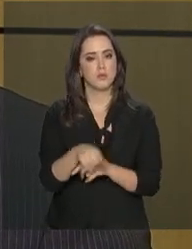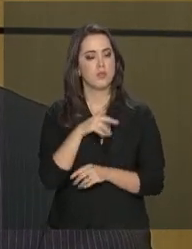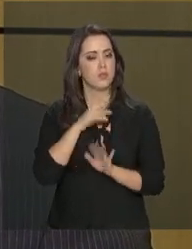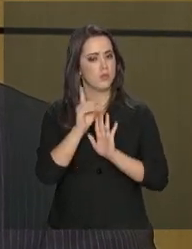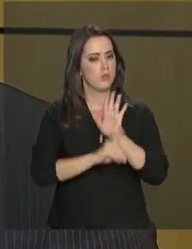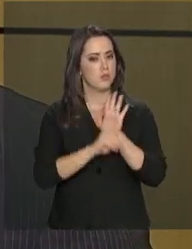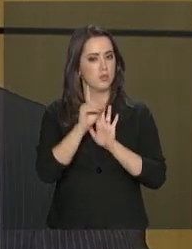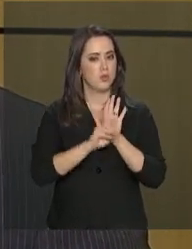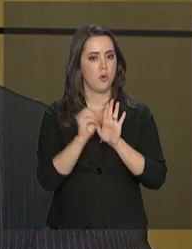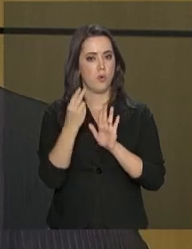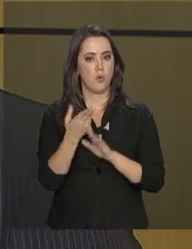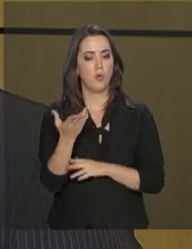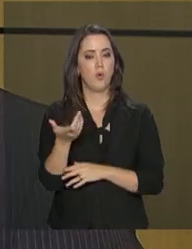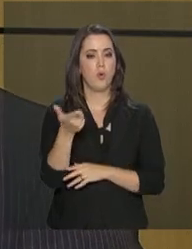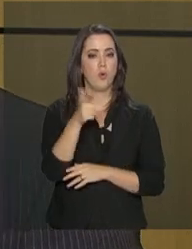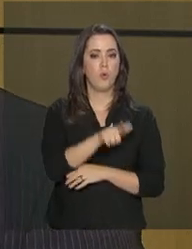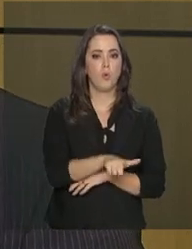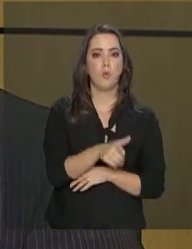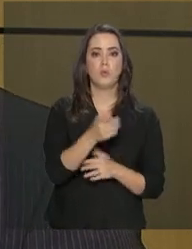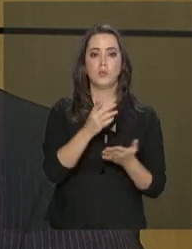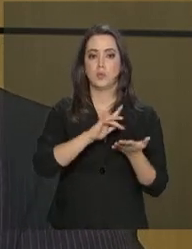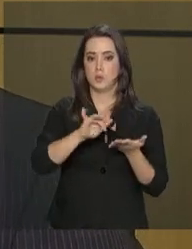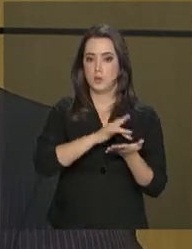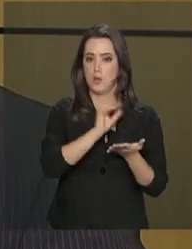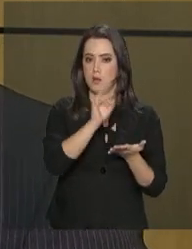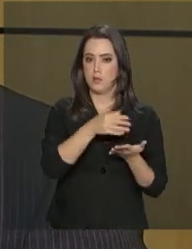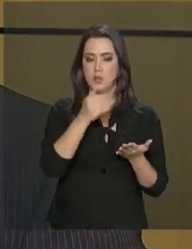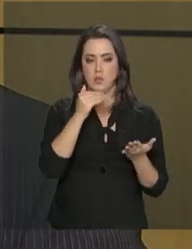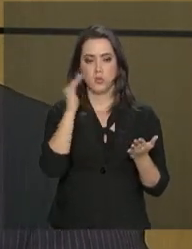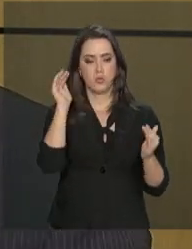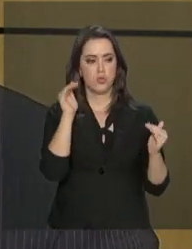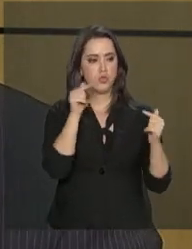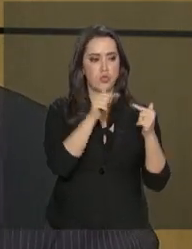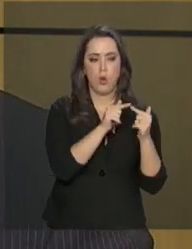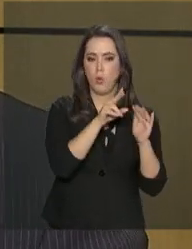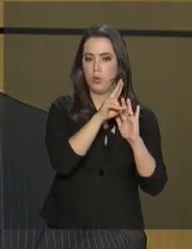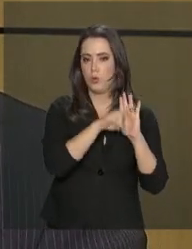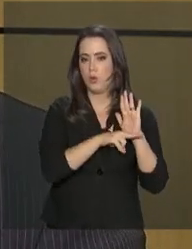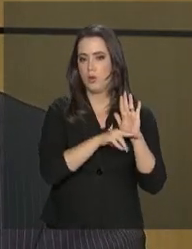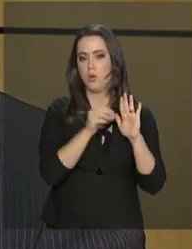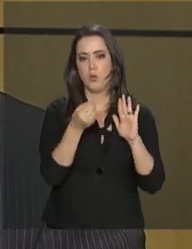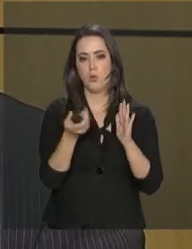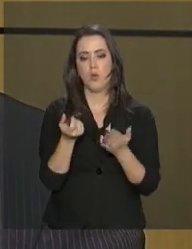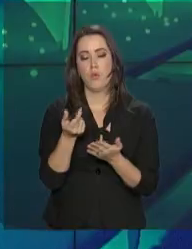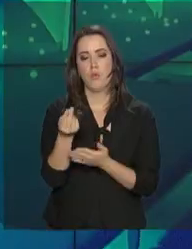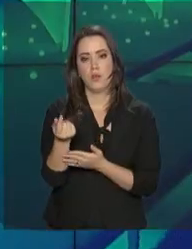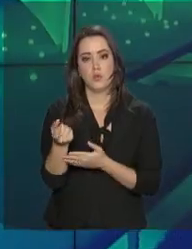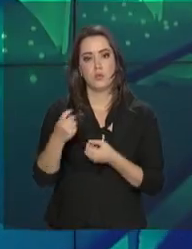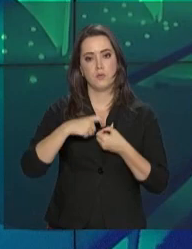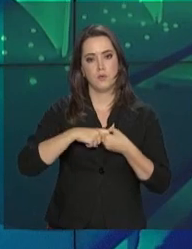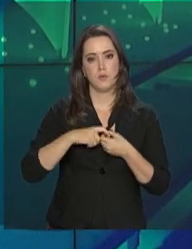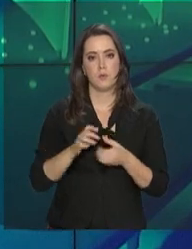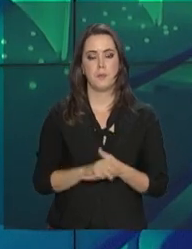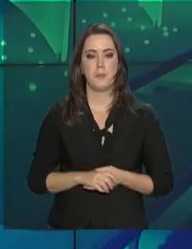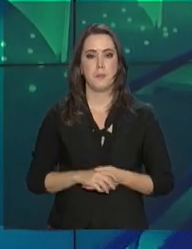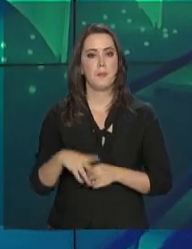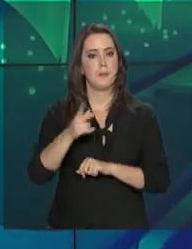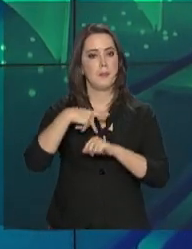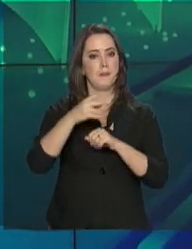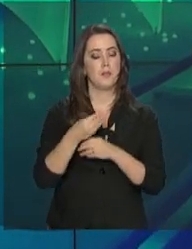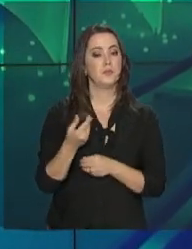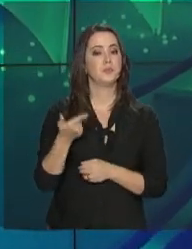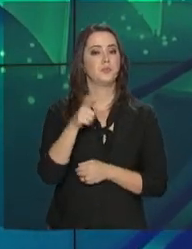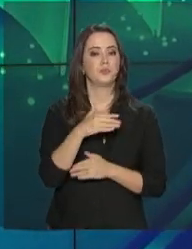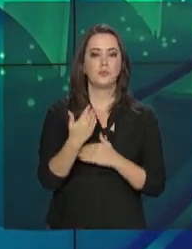direito de ou obter um equipamento que seja regular, de acordo com a legislação brasileira, ou obter o ressarcimento do valor. O país dá